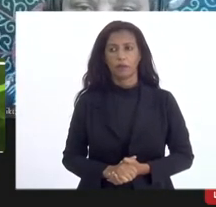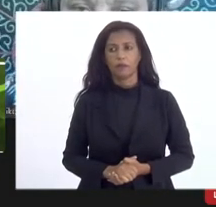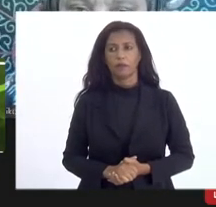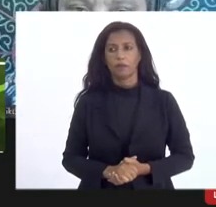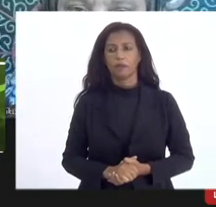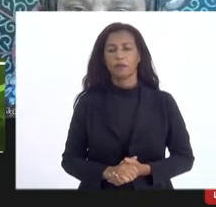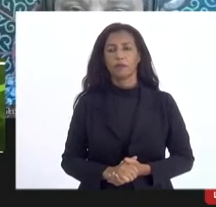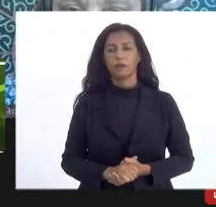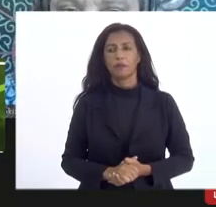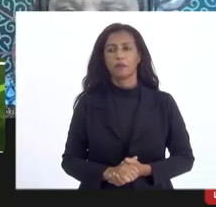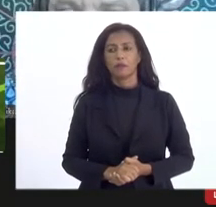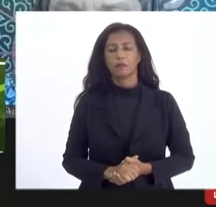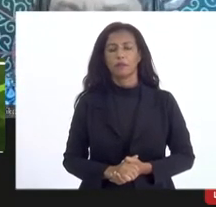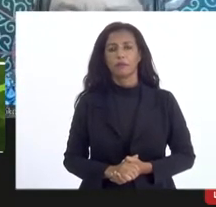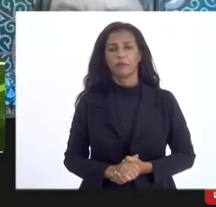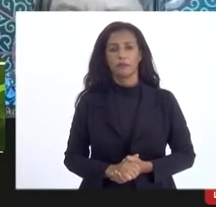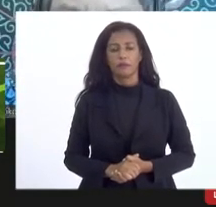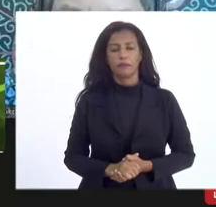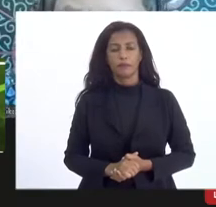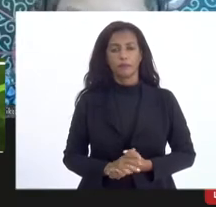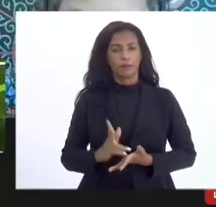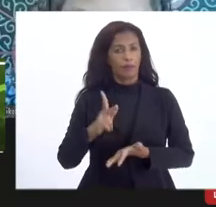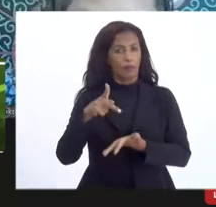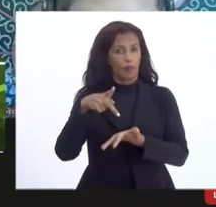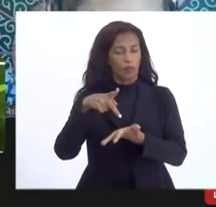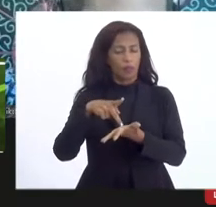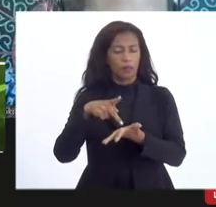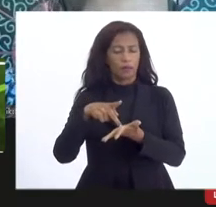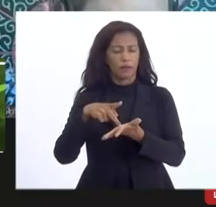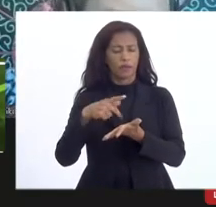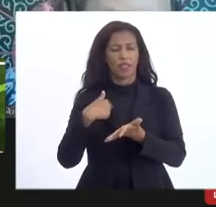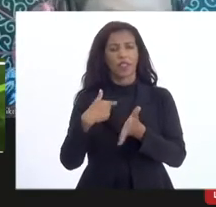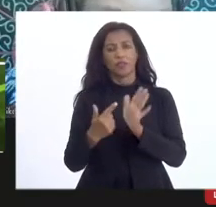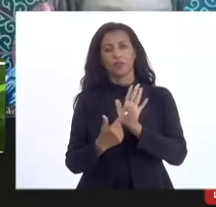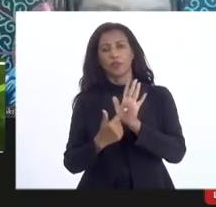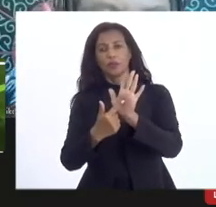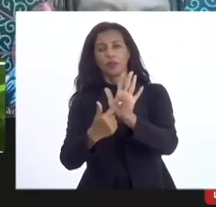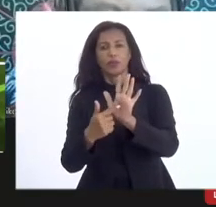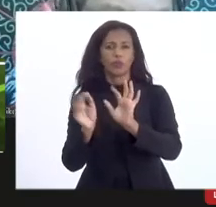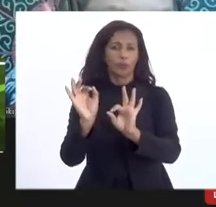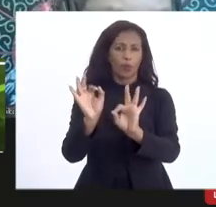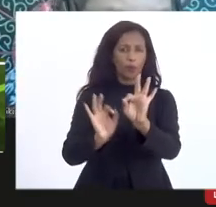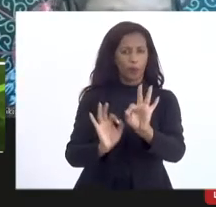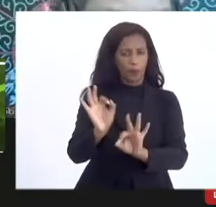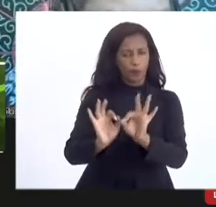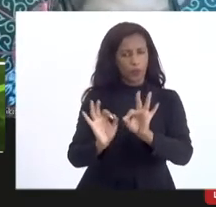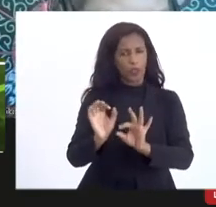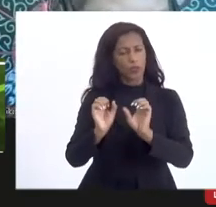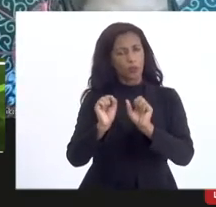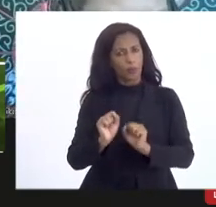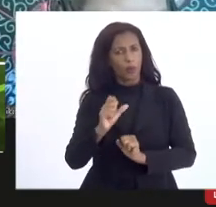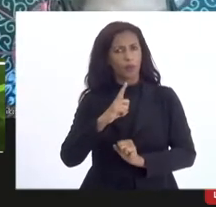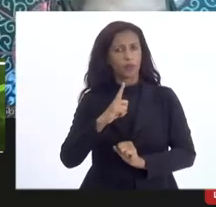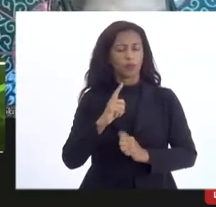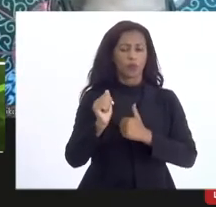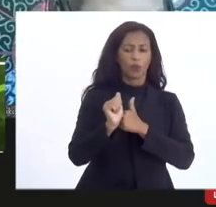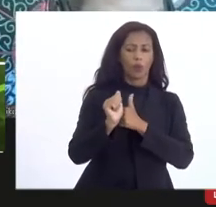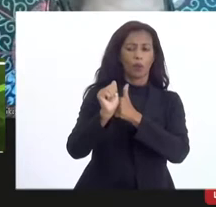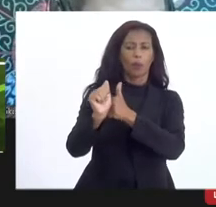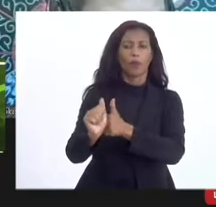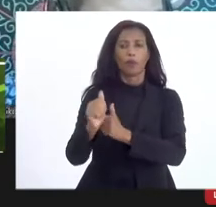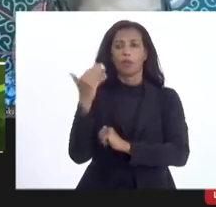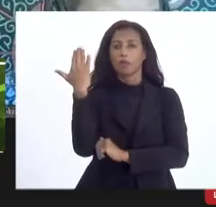na verdade eu vou só mostrar o projeto porque pode ter alguém que está acompanhando que não tenha visto